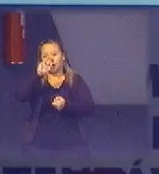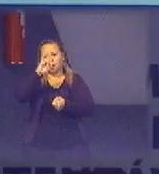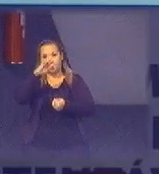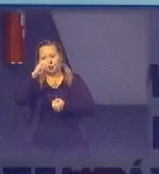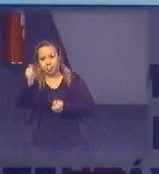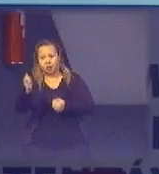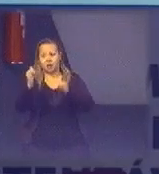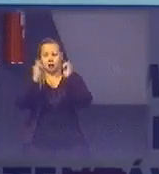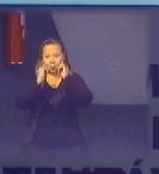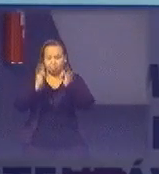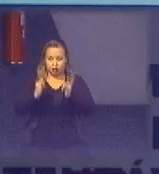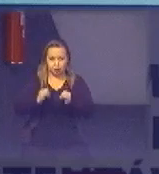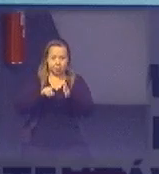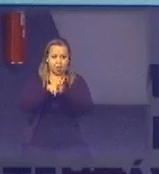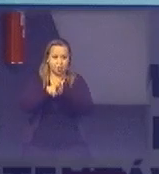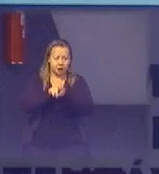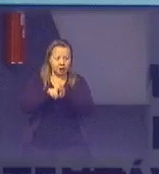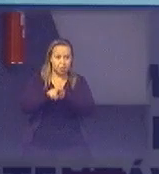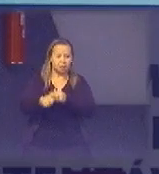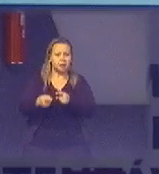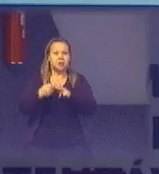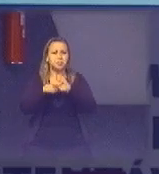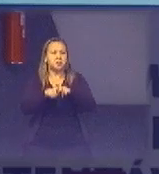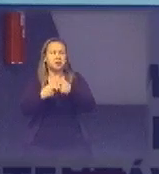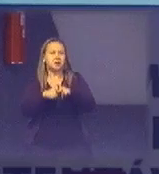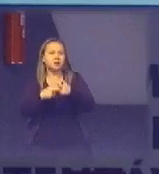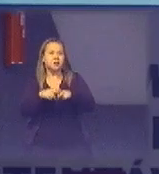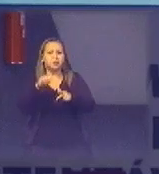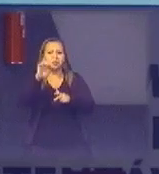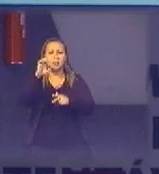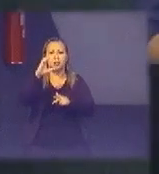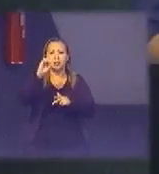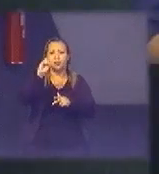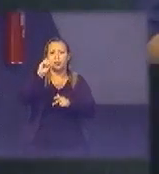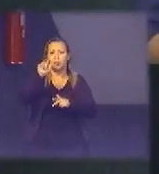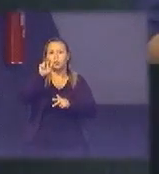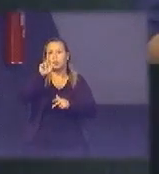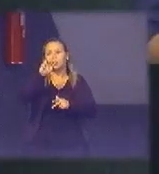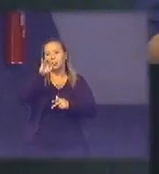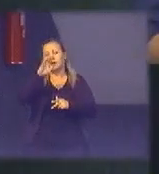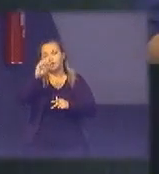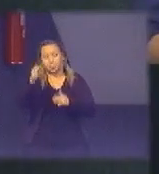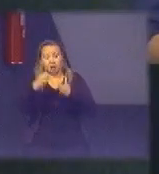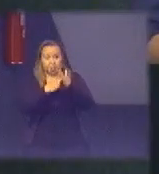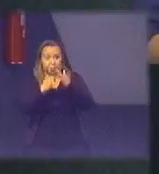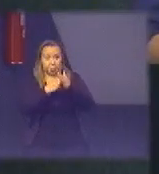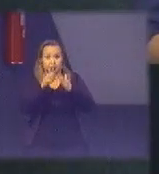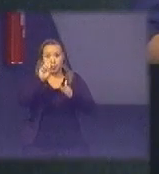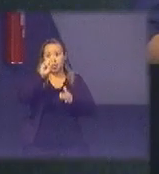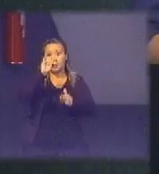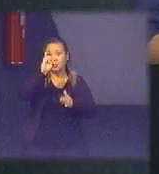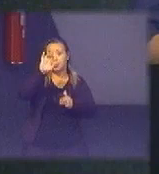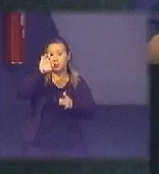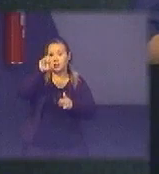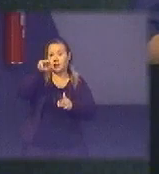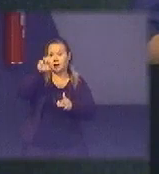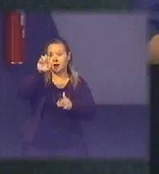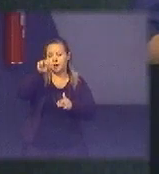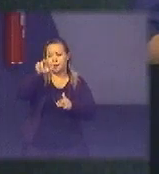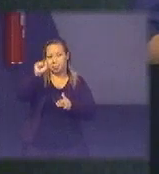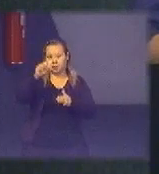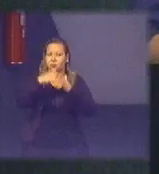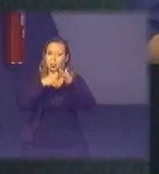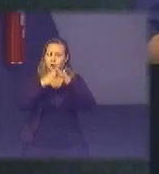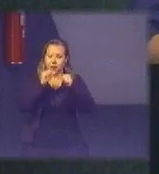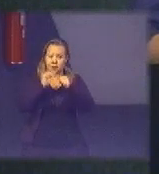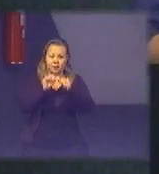se você vai contratar por exemplo manutenção de um ecógrafo Siemens é só a Siemens que pode fazer essa manutenção por exclusividade só ela que pode